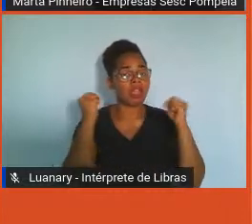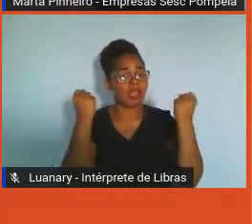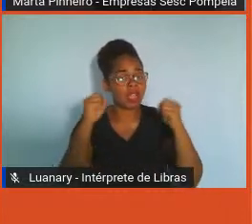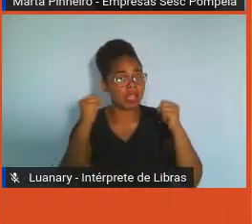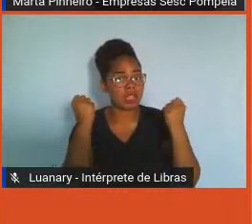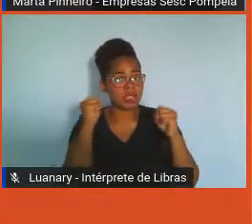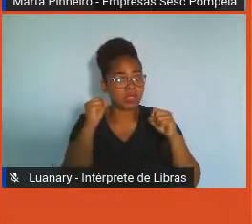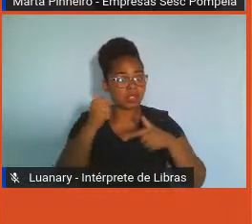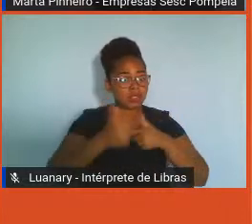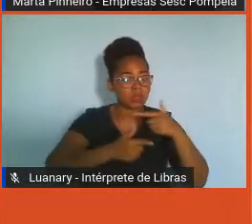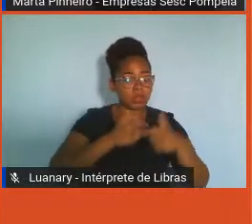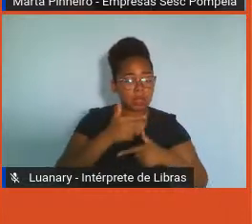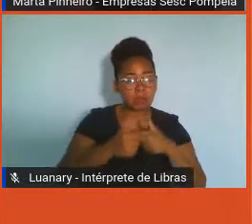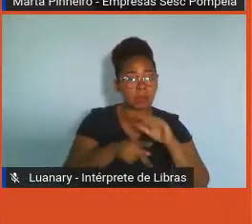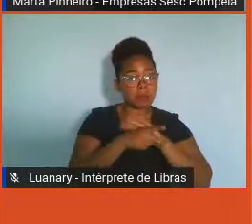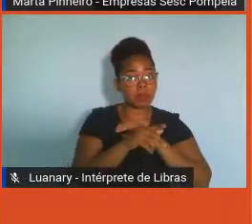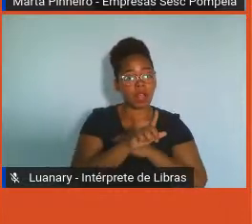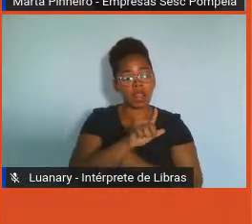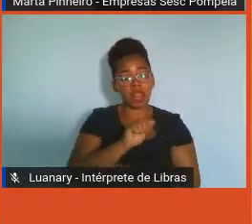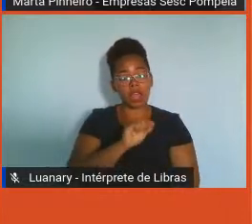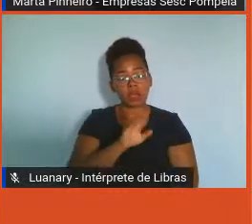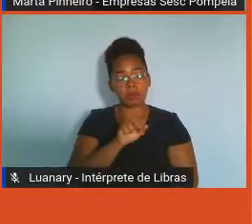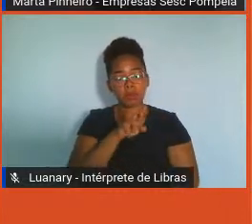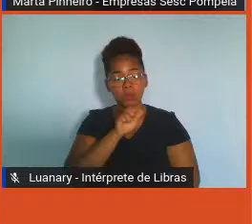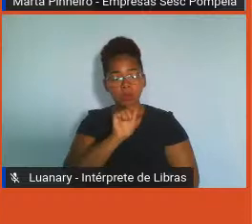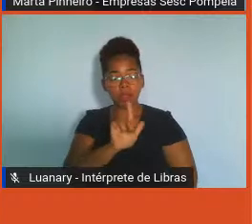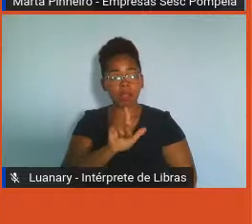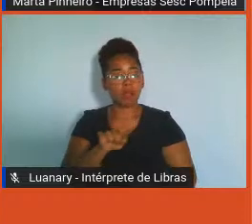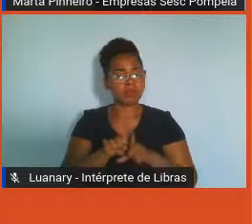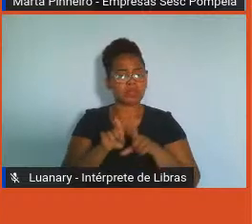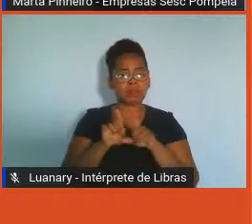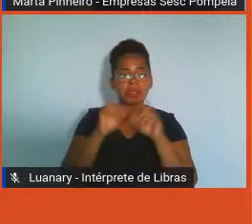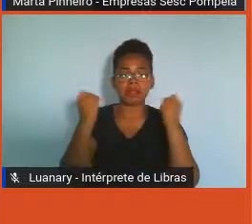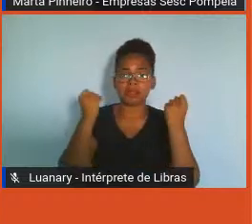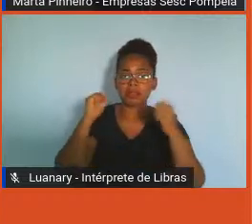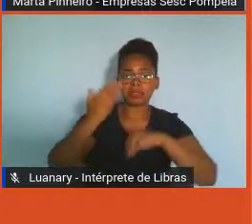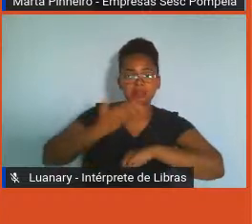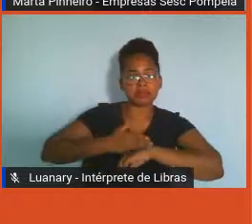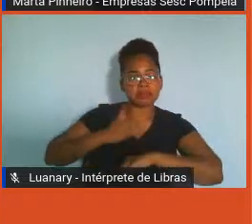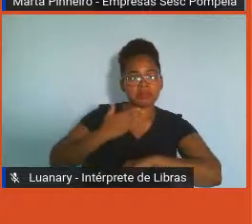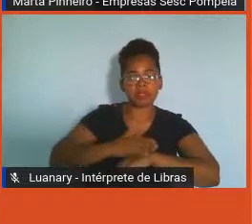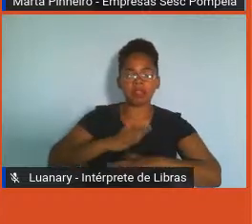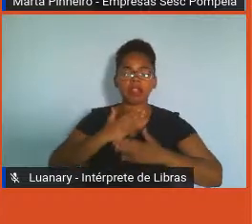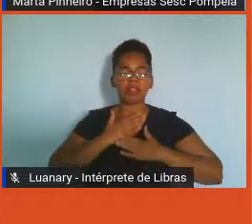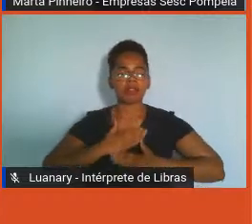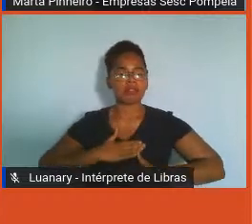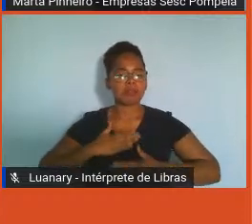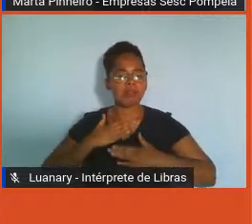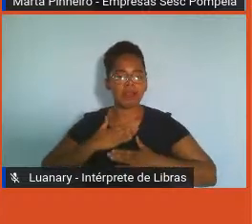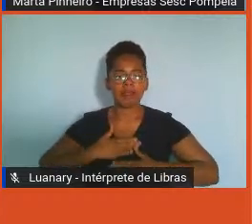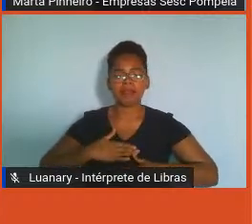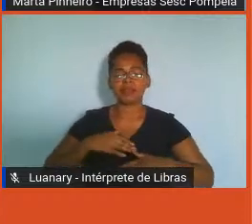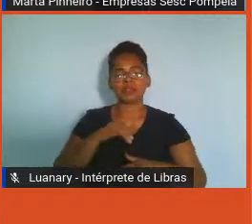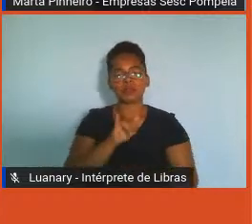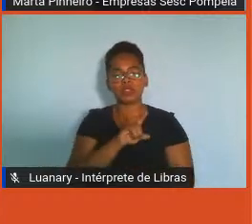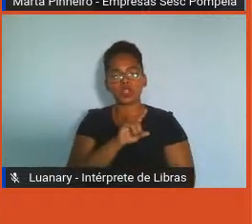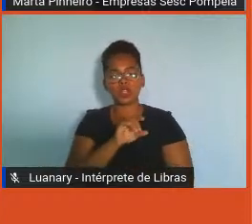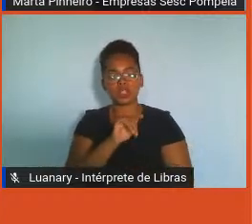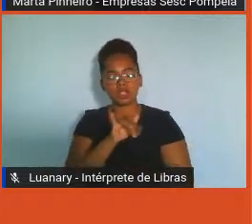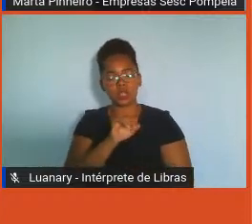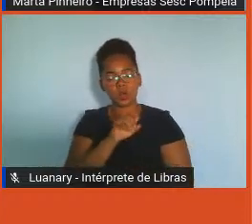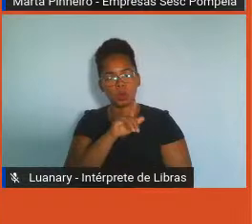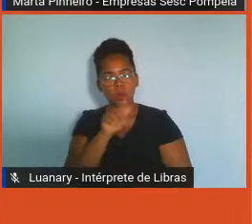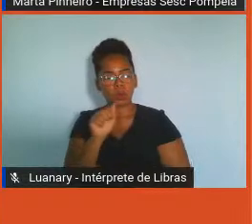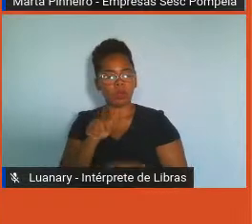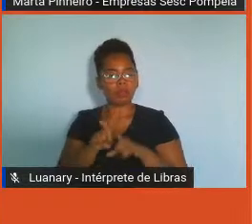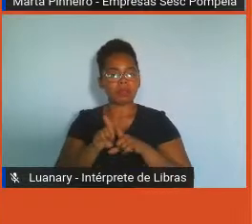que eu comentei também com relação a relaxamento, alongamento, né? Que são yoga, meditação, isso também pode ser